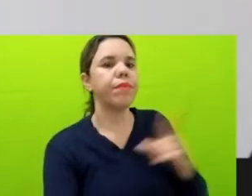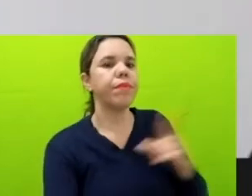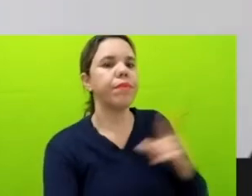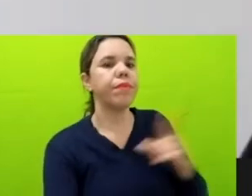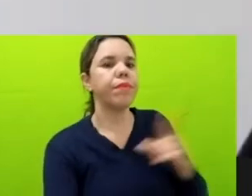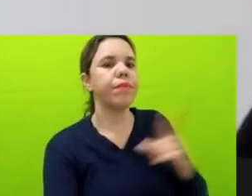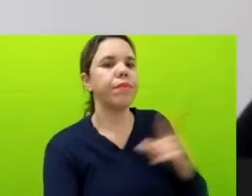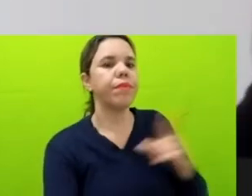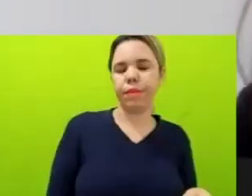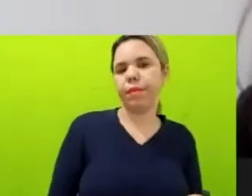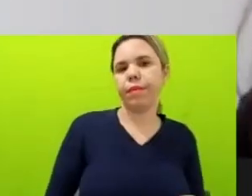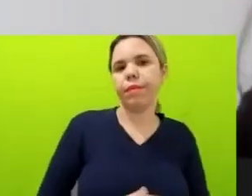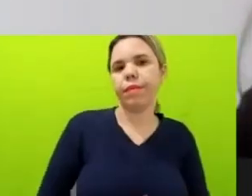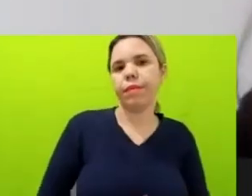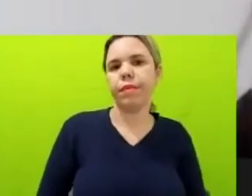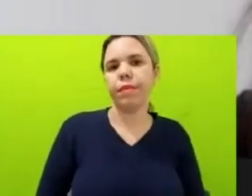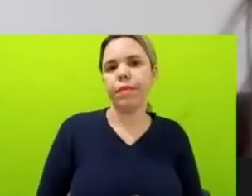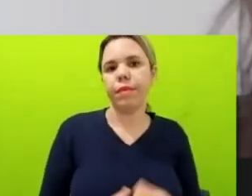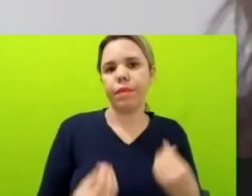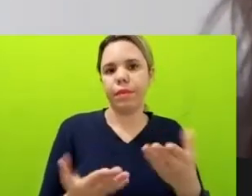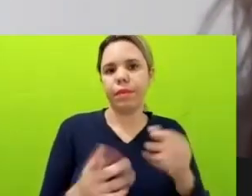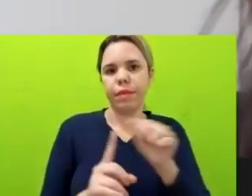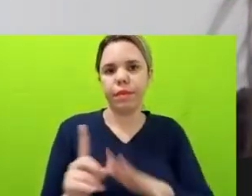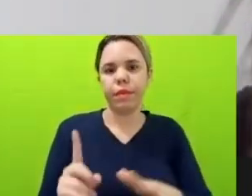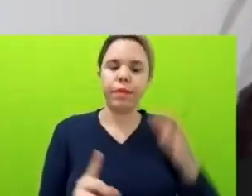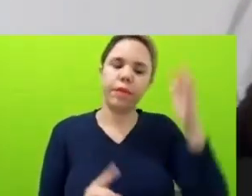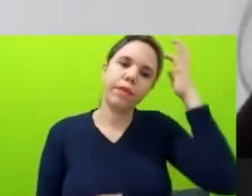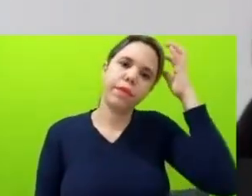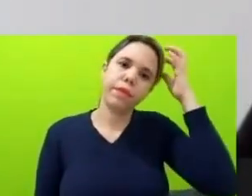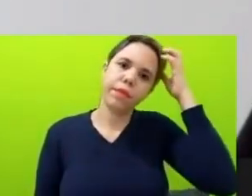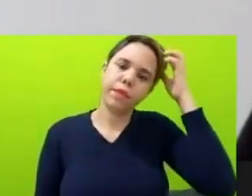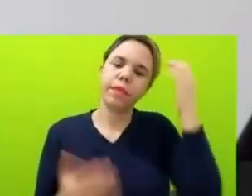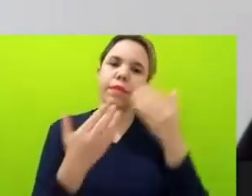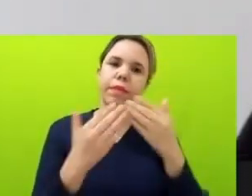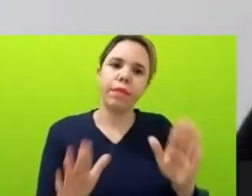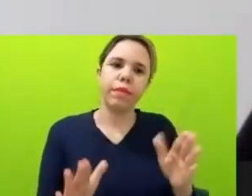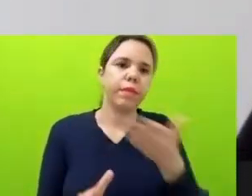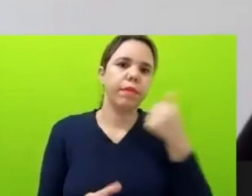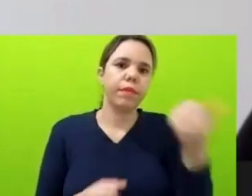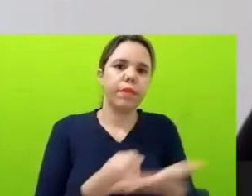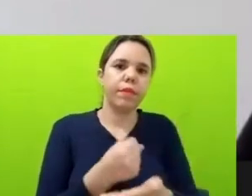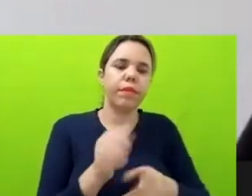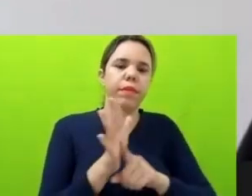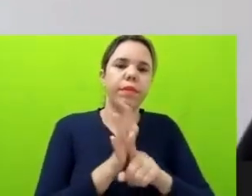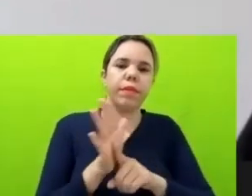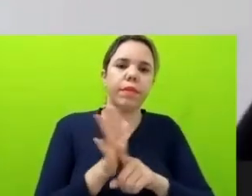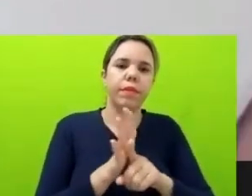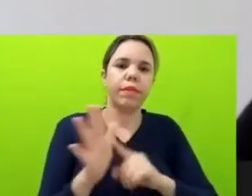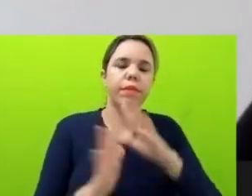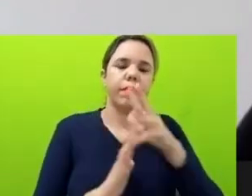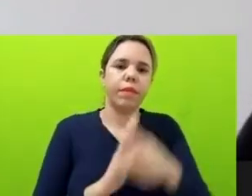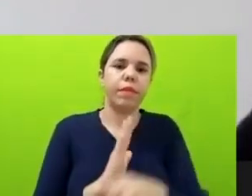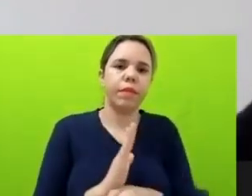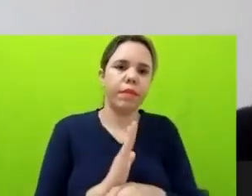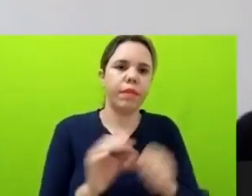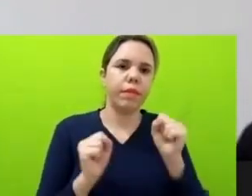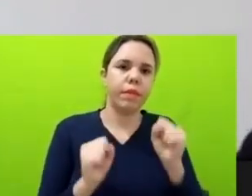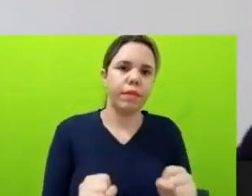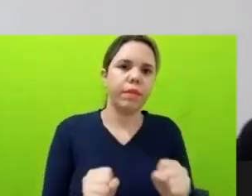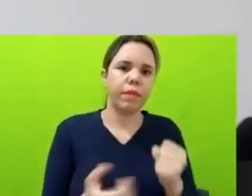sociedade para abertura e melhoria de bases de dados ambientais que podem auxiliar a resolver uma série de